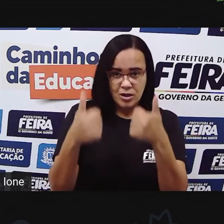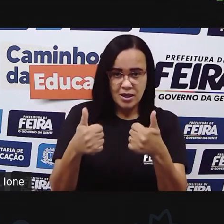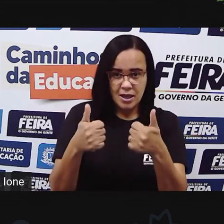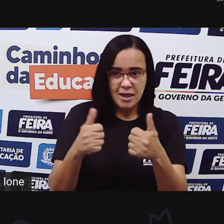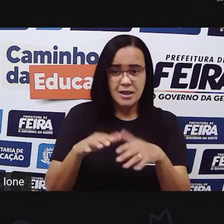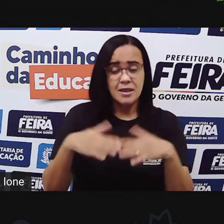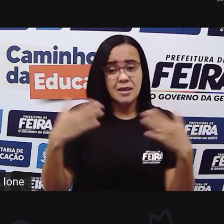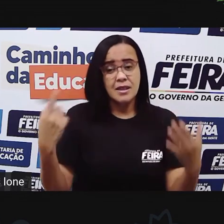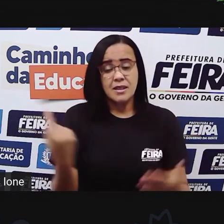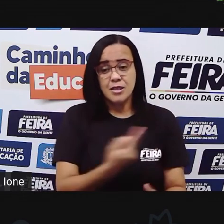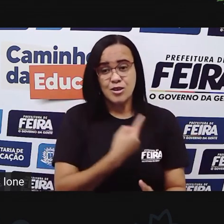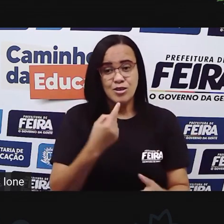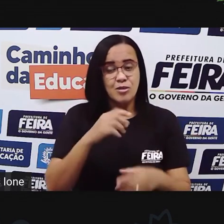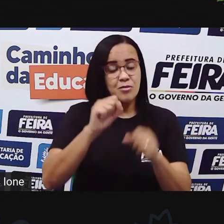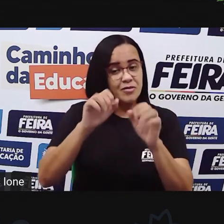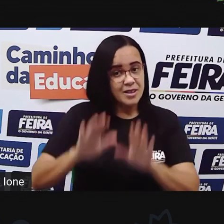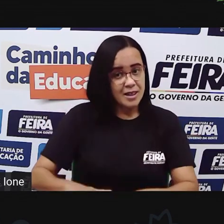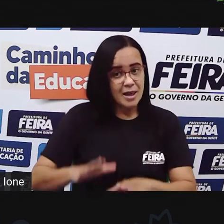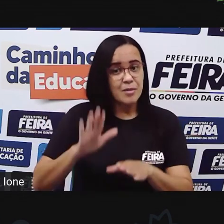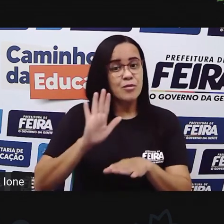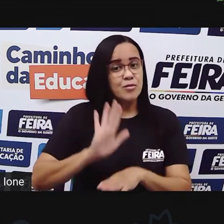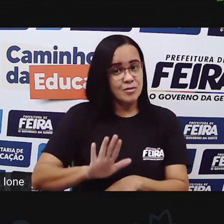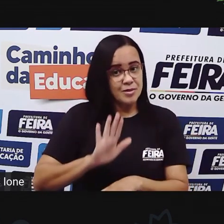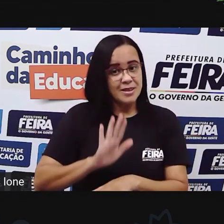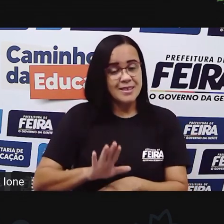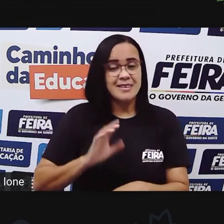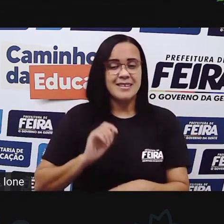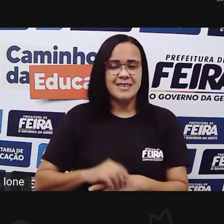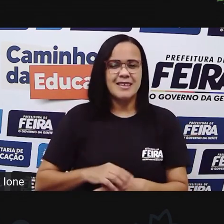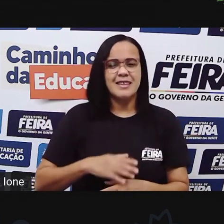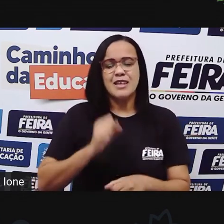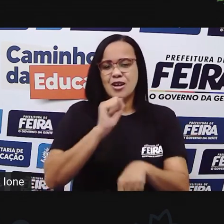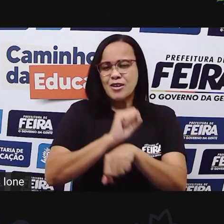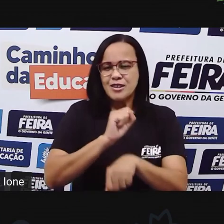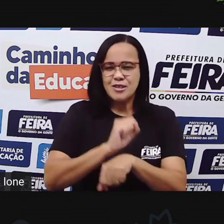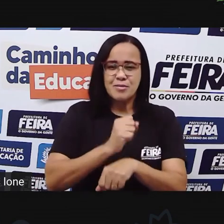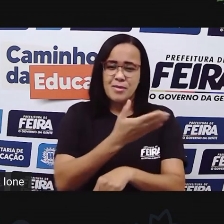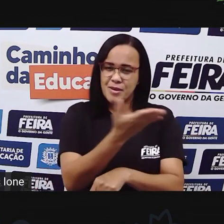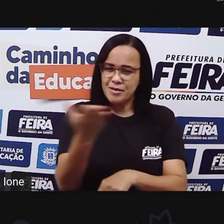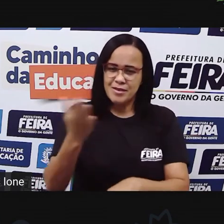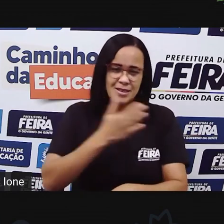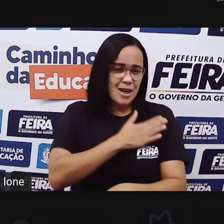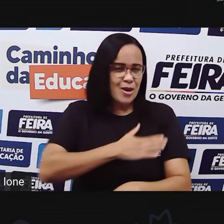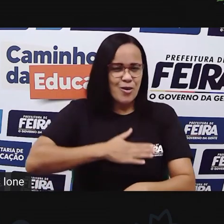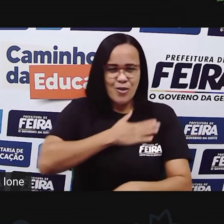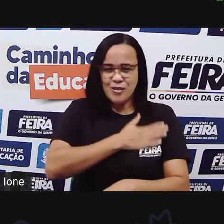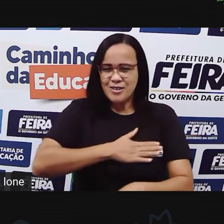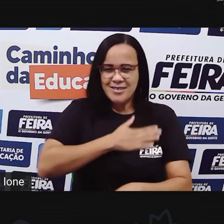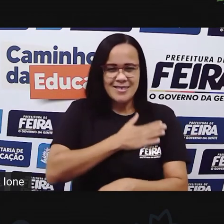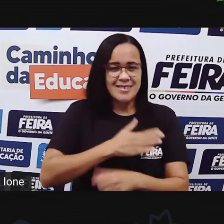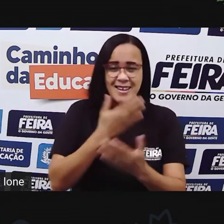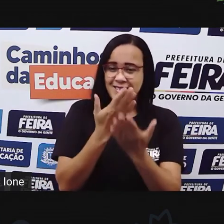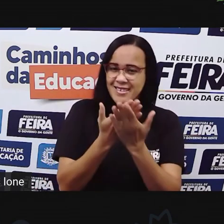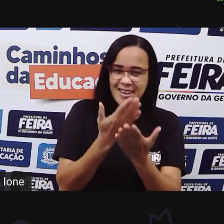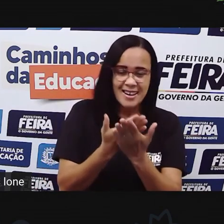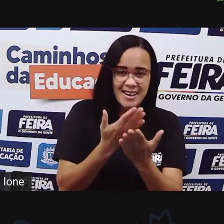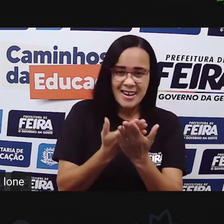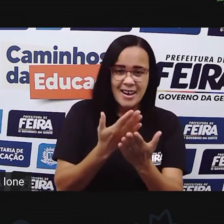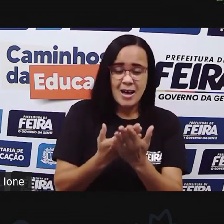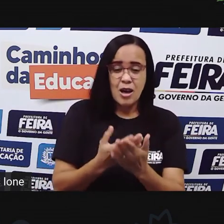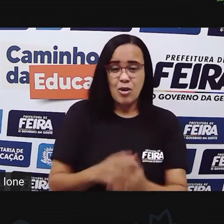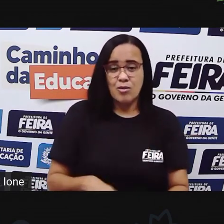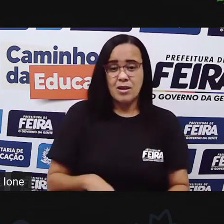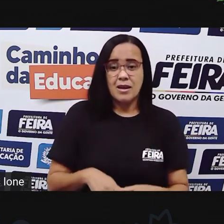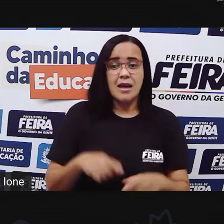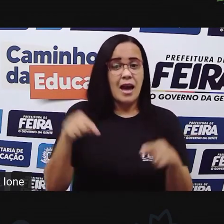curtido essa aula. Observem aí o que é que está na frente da casa de vocês. O que é que está no fundo da casa de vocês, né?